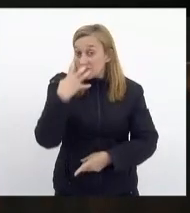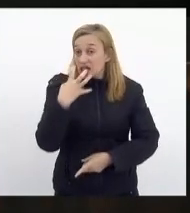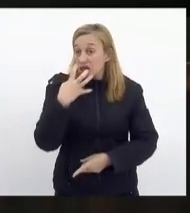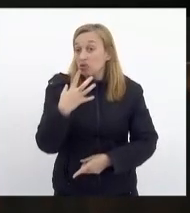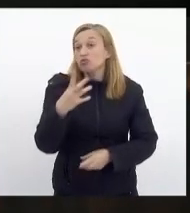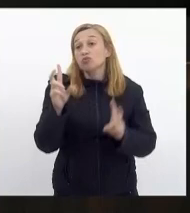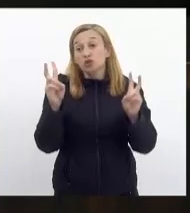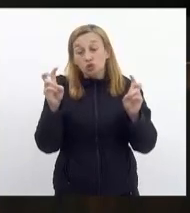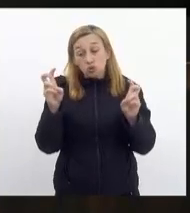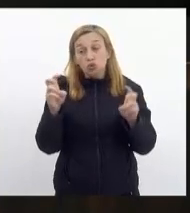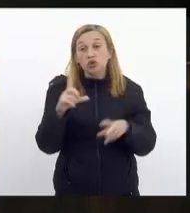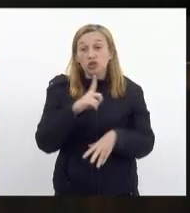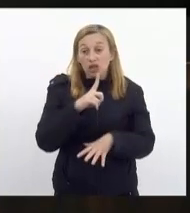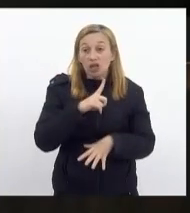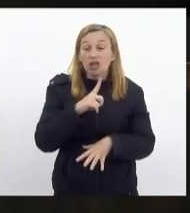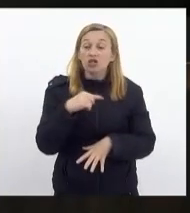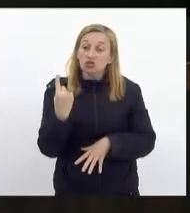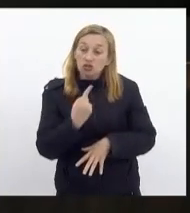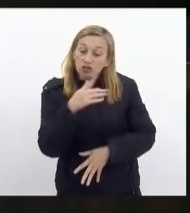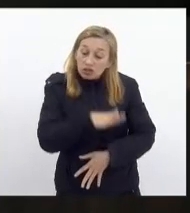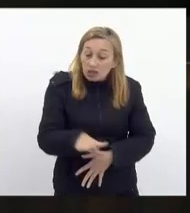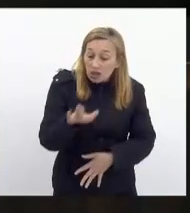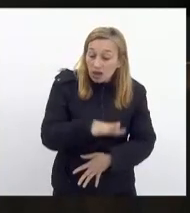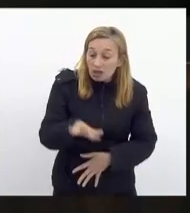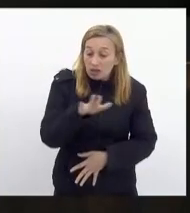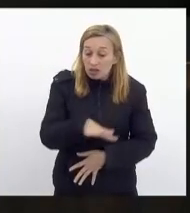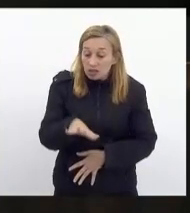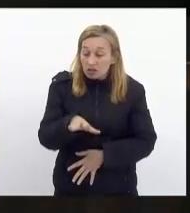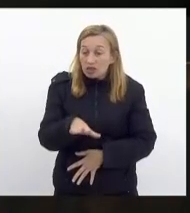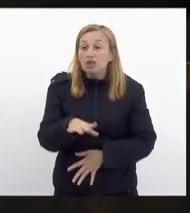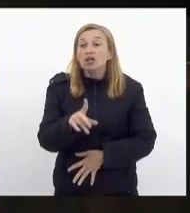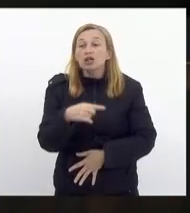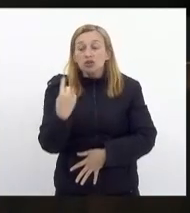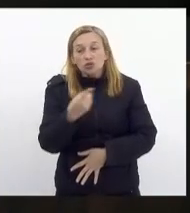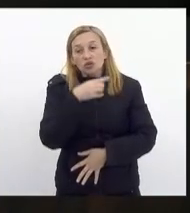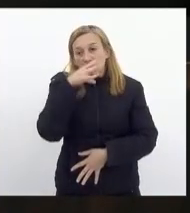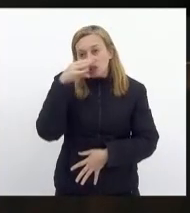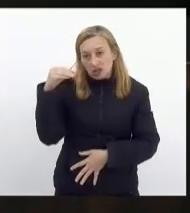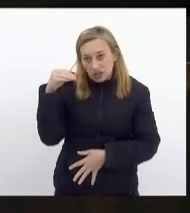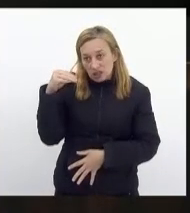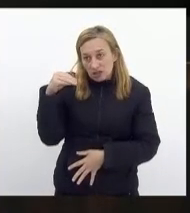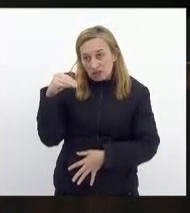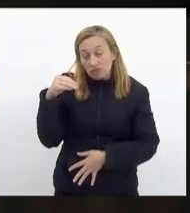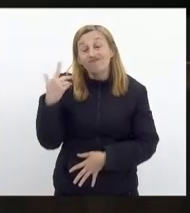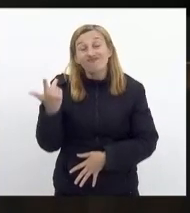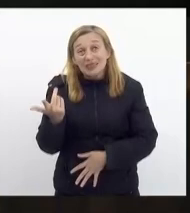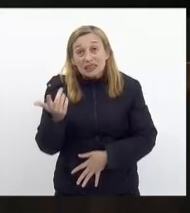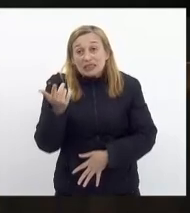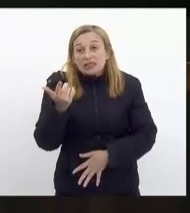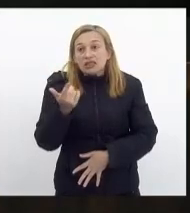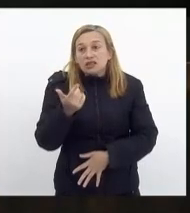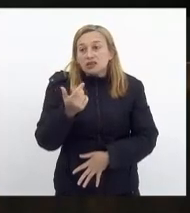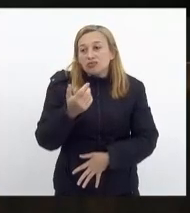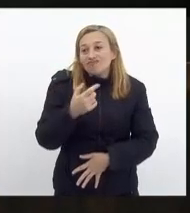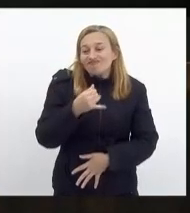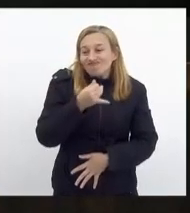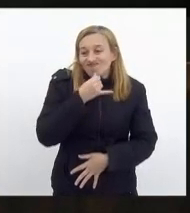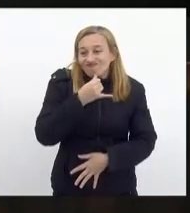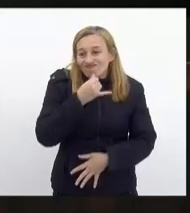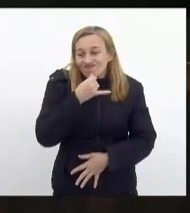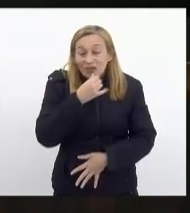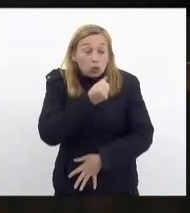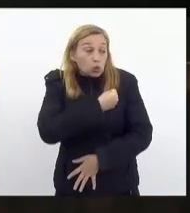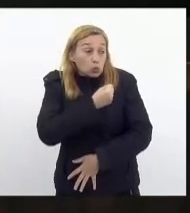situação que se encontra às nossas crianças e aos nossos adolescentes. Os casos são assustadores, os